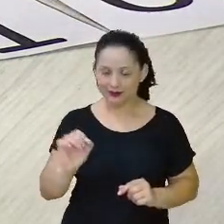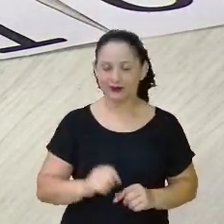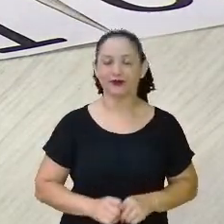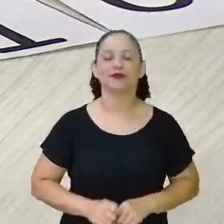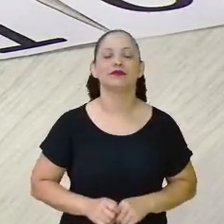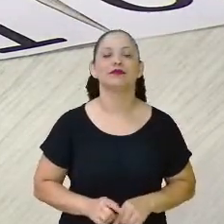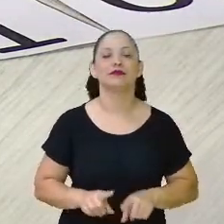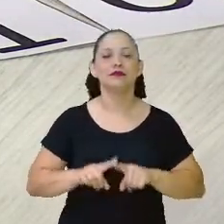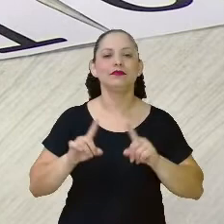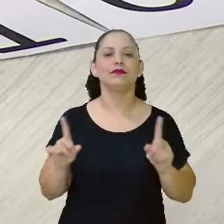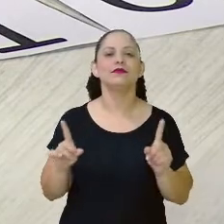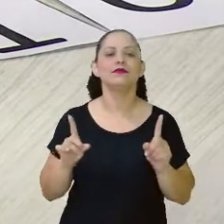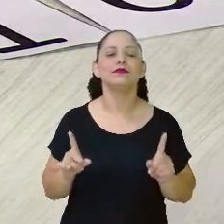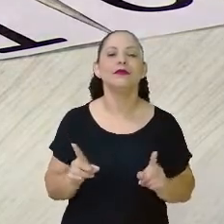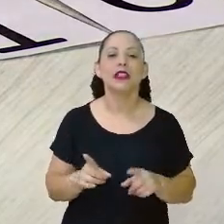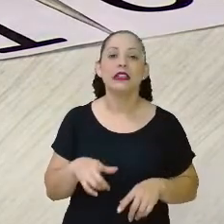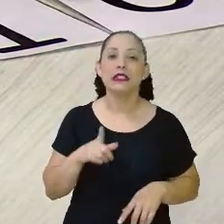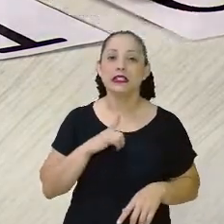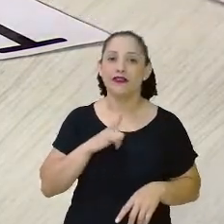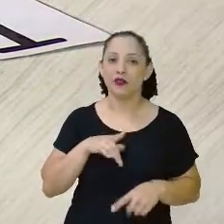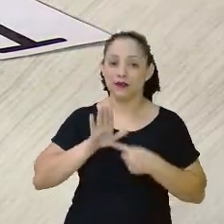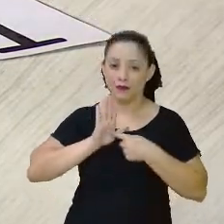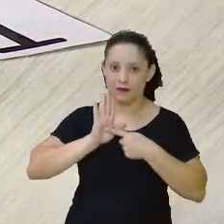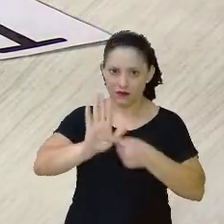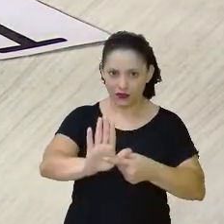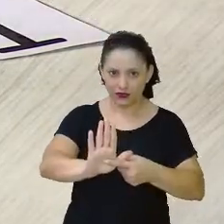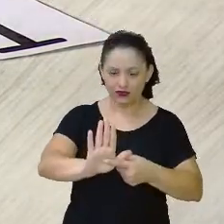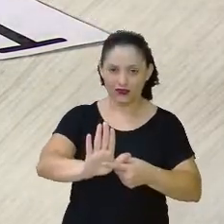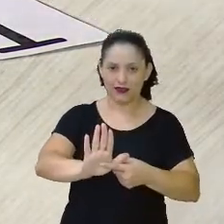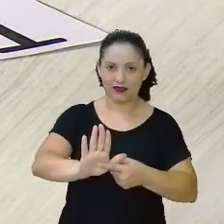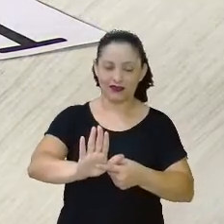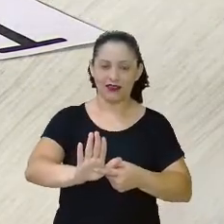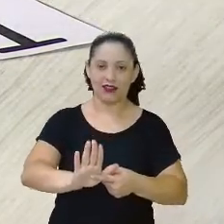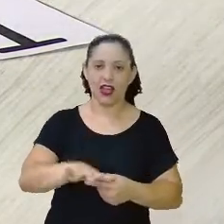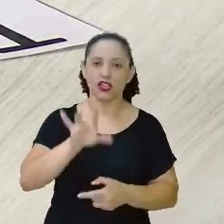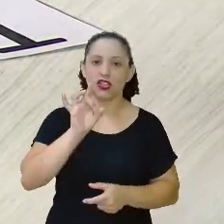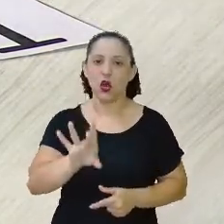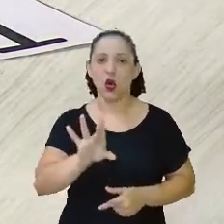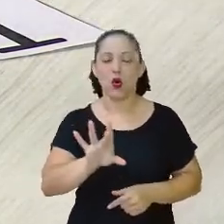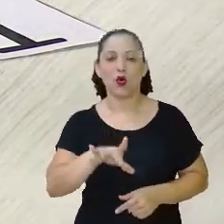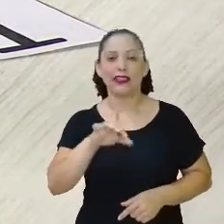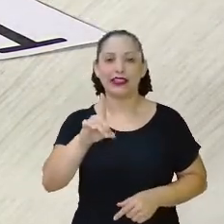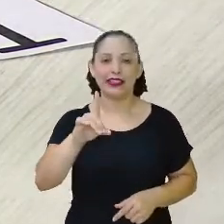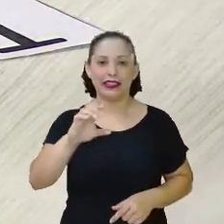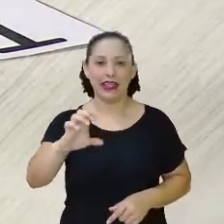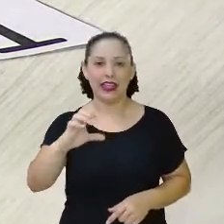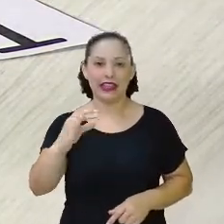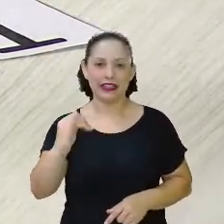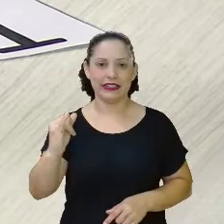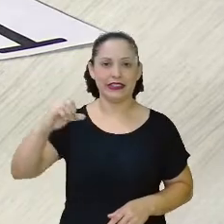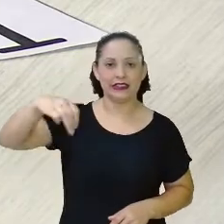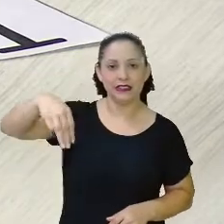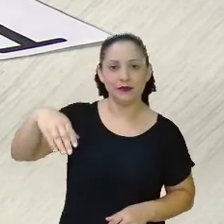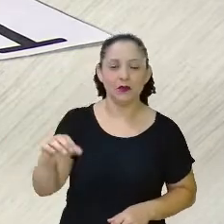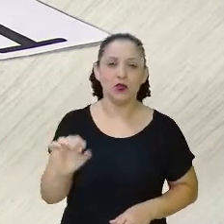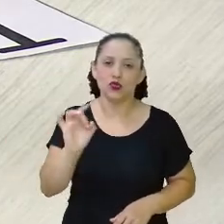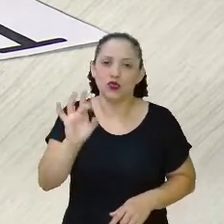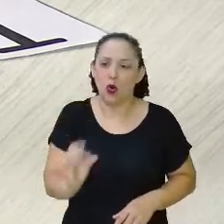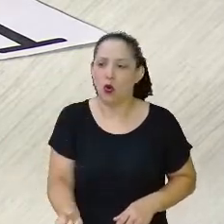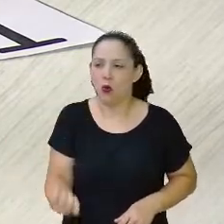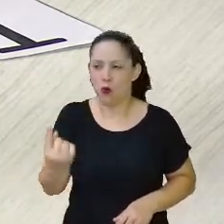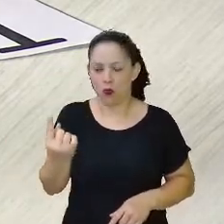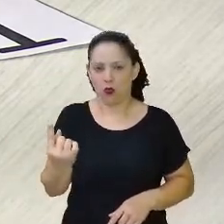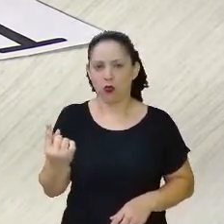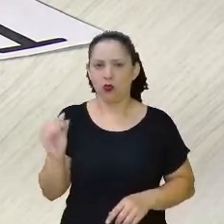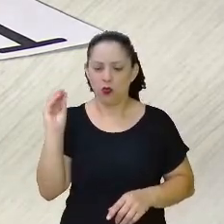aí, ó, eu tenho, se eu fosse representar décimo, se eu tivesse representando só décimo, eu poderia deixar só com esse um aqui,